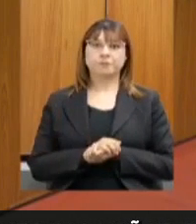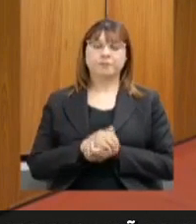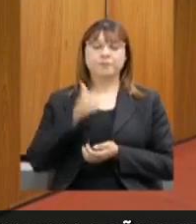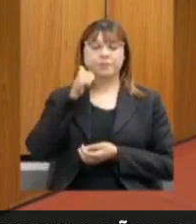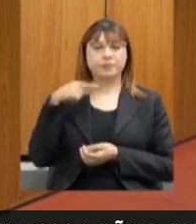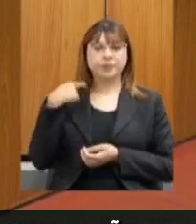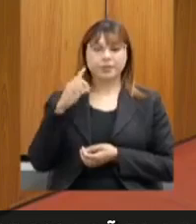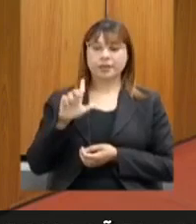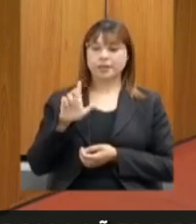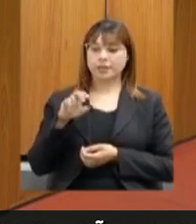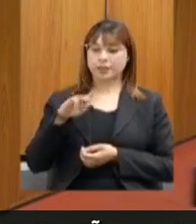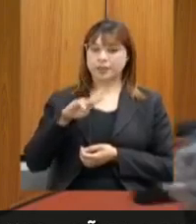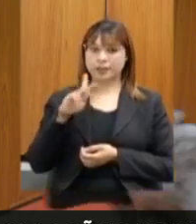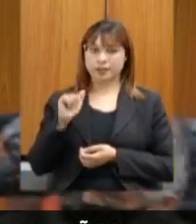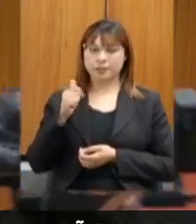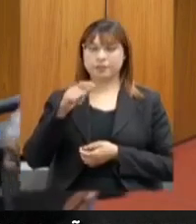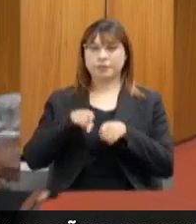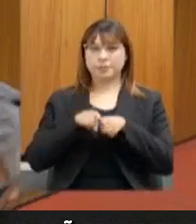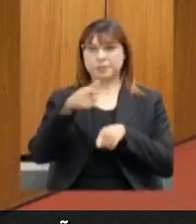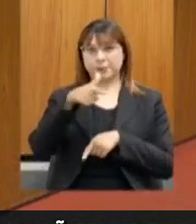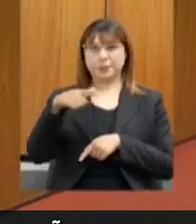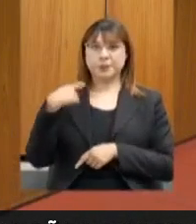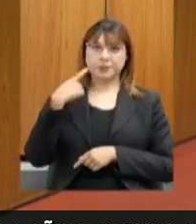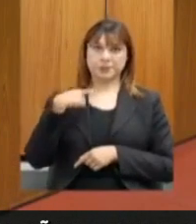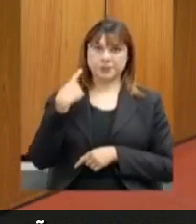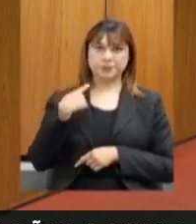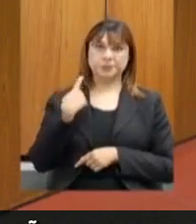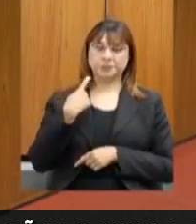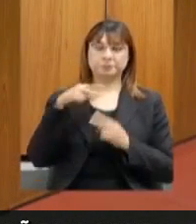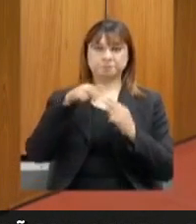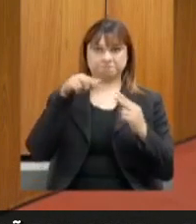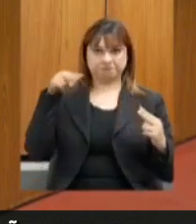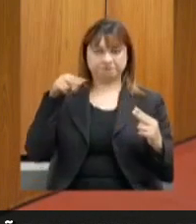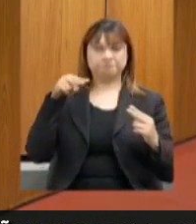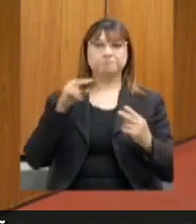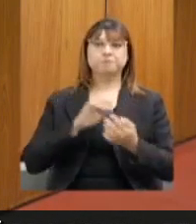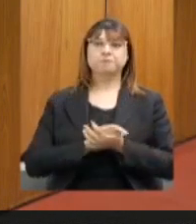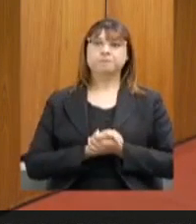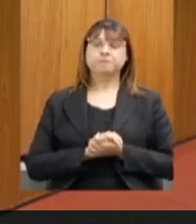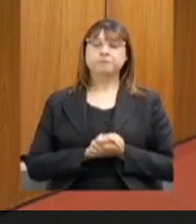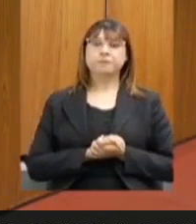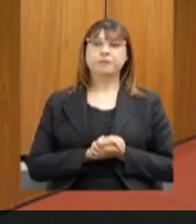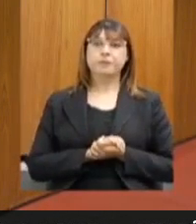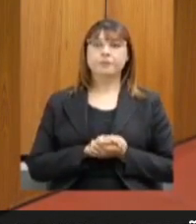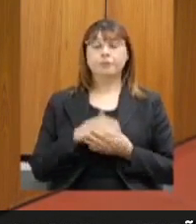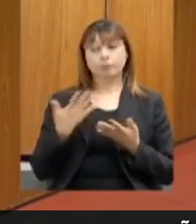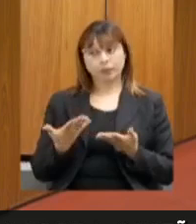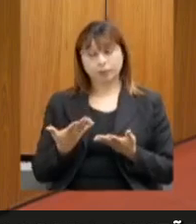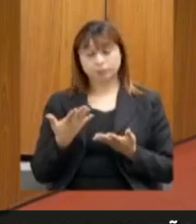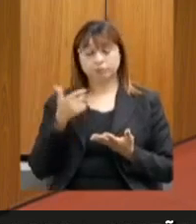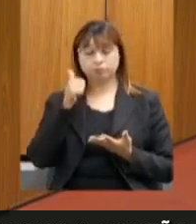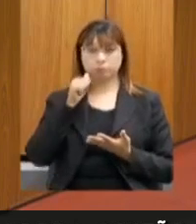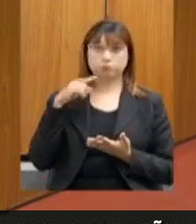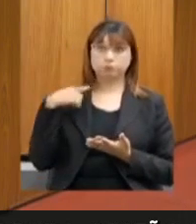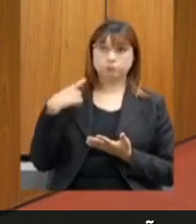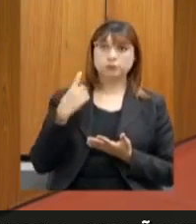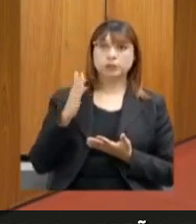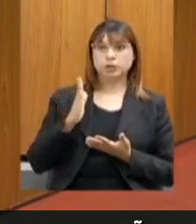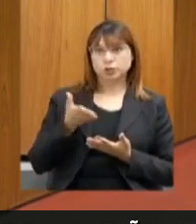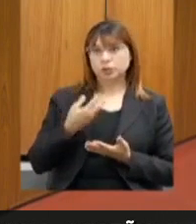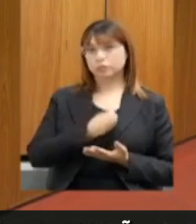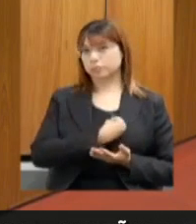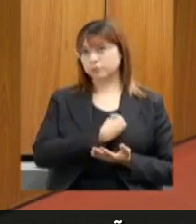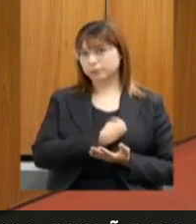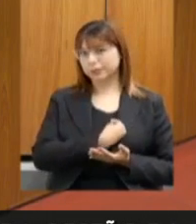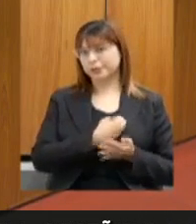Leninha, demais deputados que nos acompanham remotamente. Bom, deputada Leninha, nós já participamos de várias